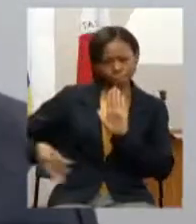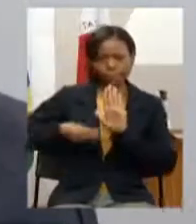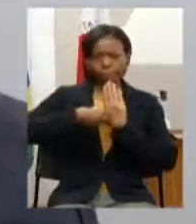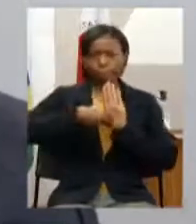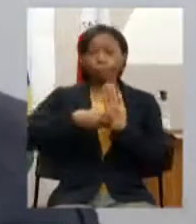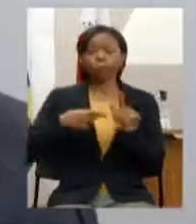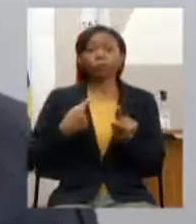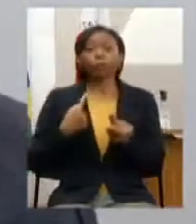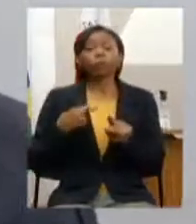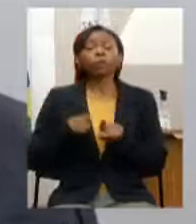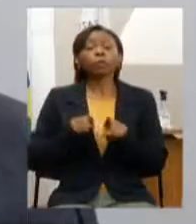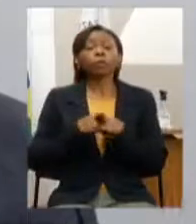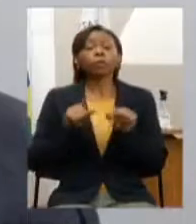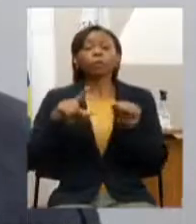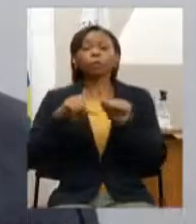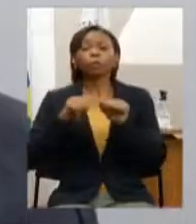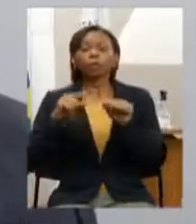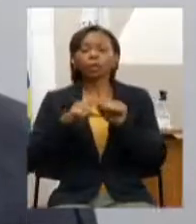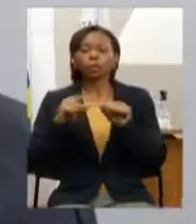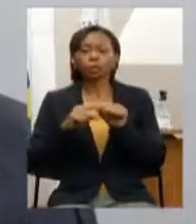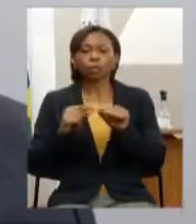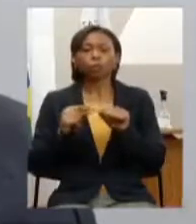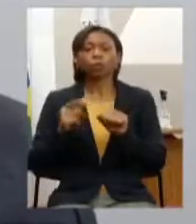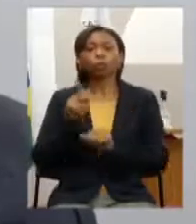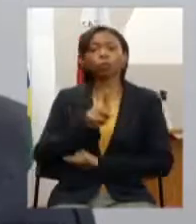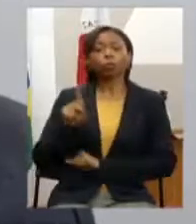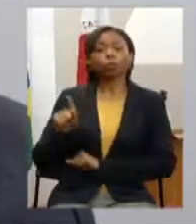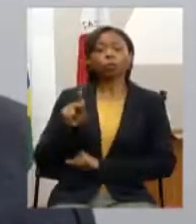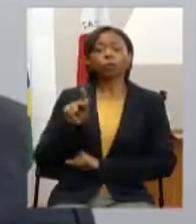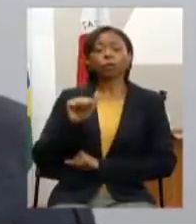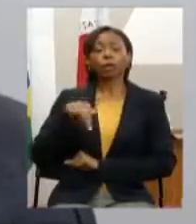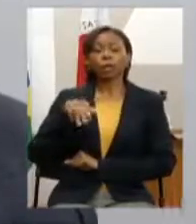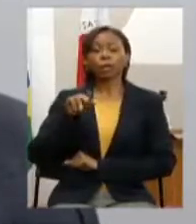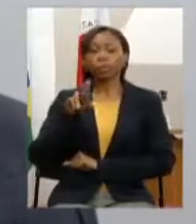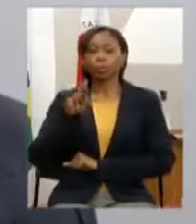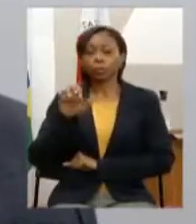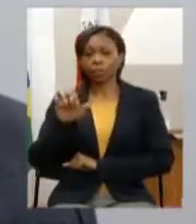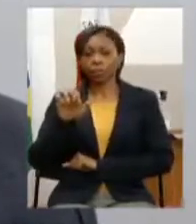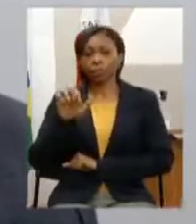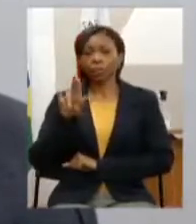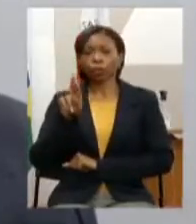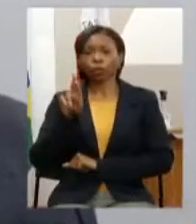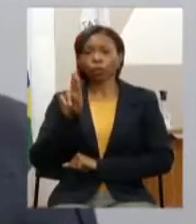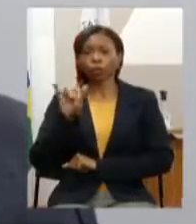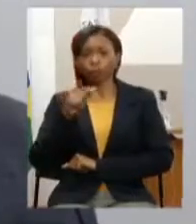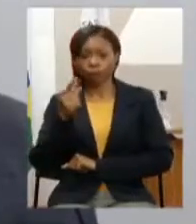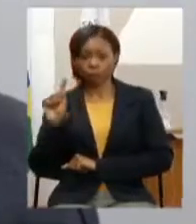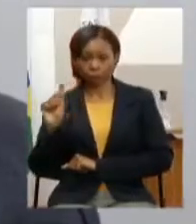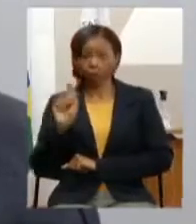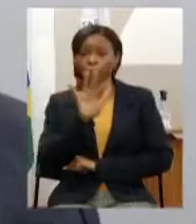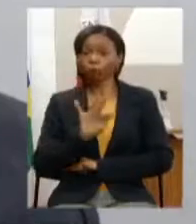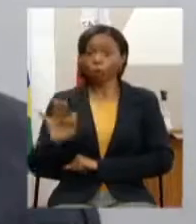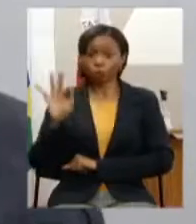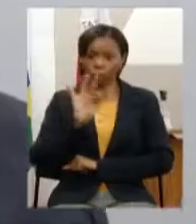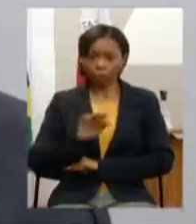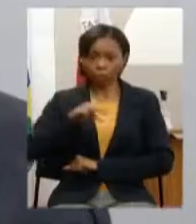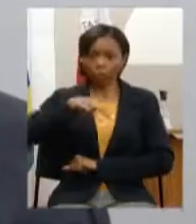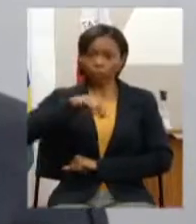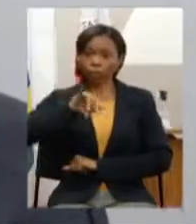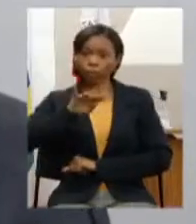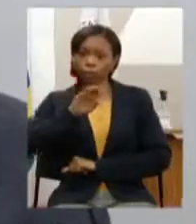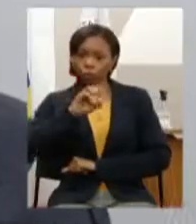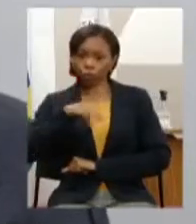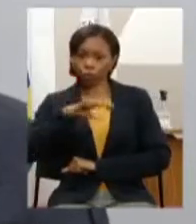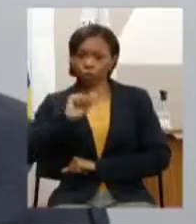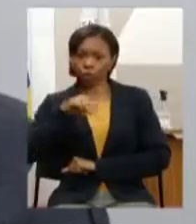um artigo do professor André Rubião da faculdade Milton Campos aqui de Belo Horizonte é onde ele